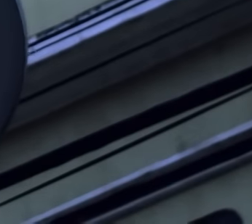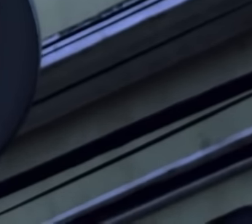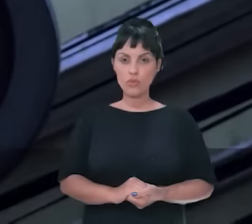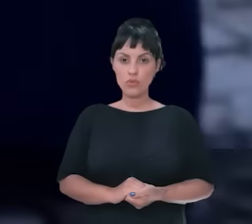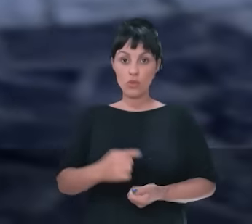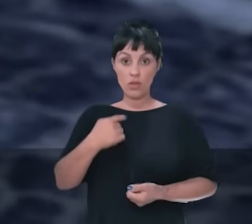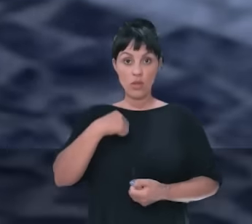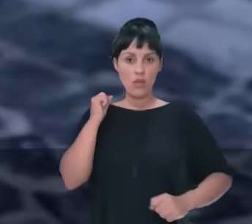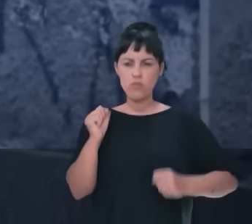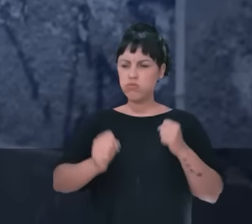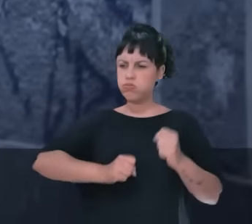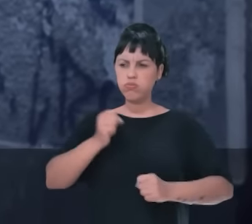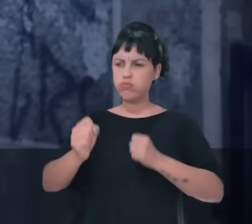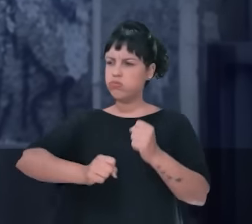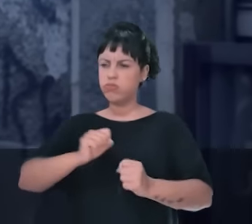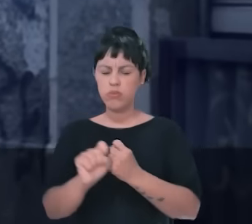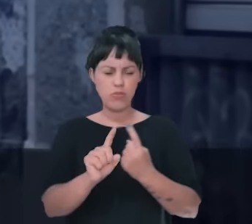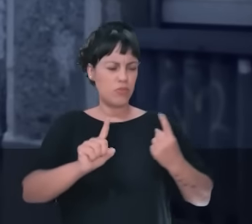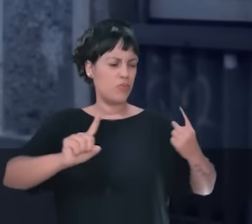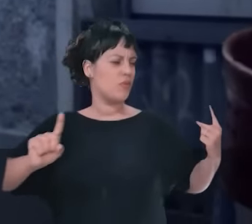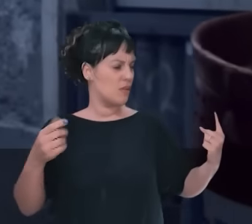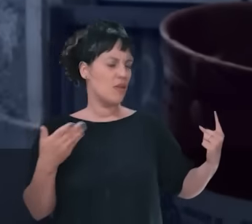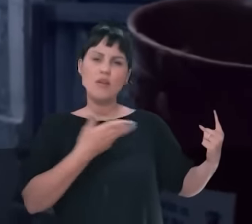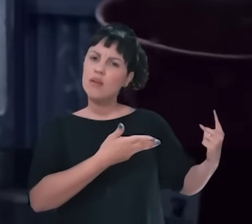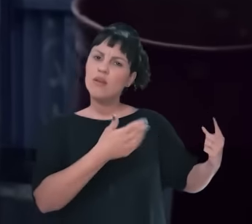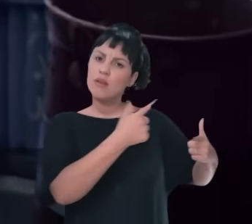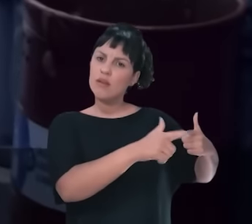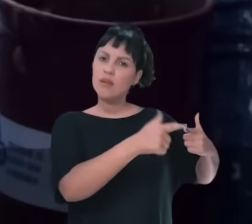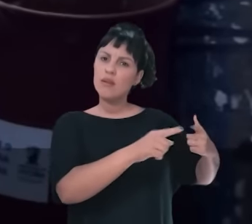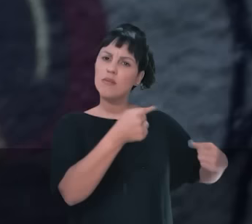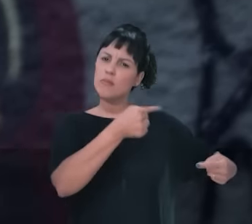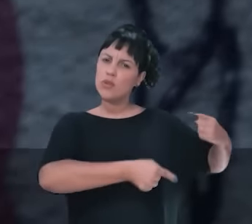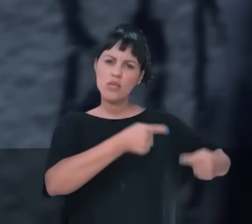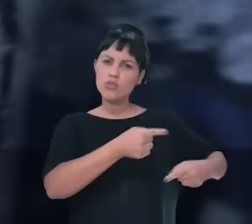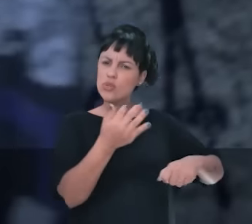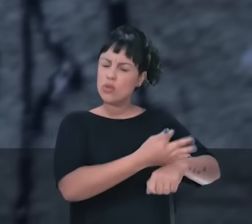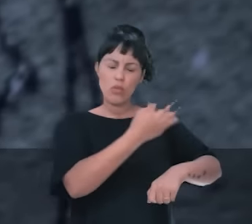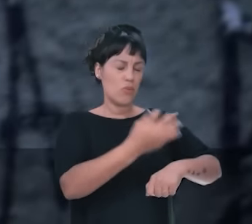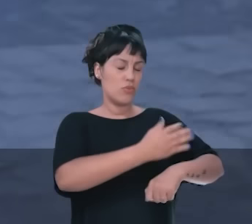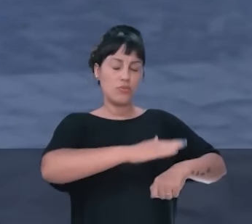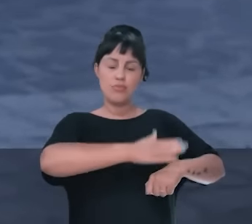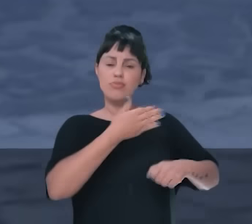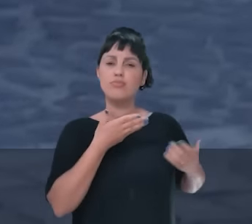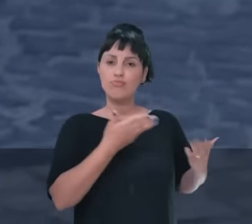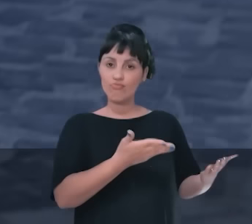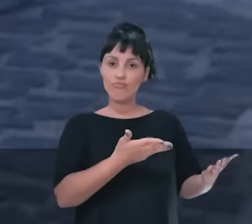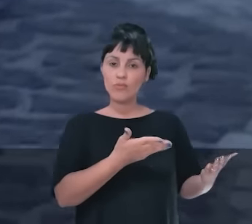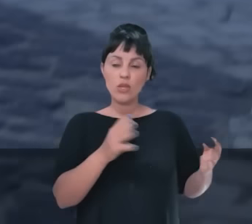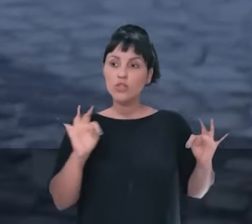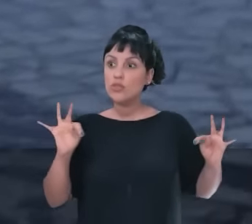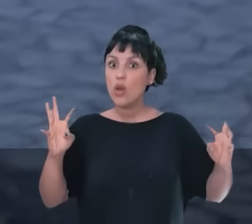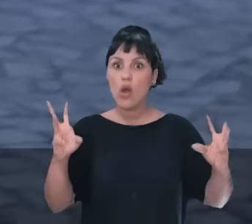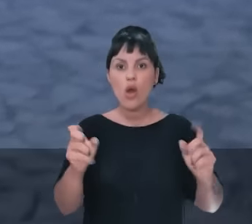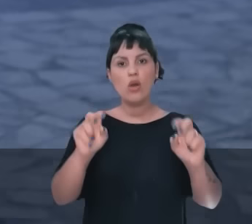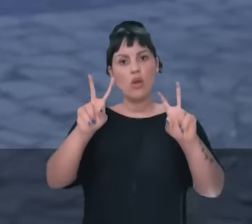Eu vivo correndo de um monstro chamado política. Eu não aguento mais política. Só se